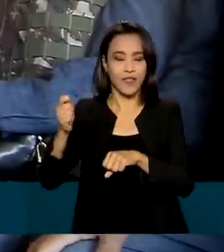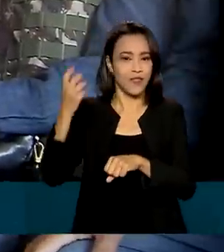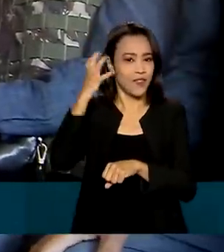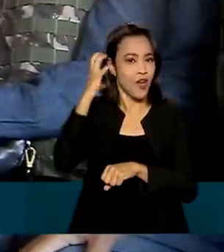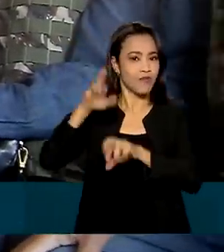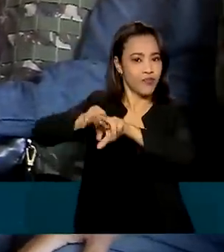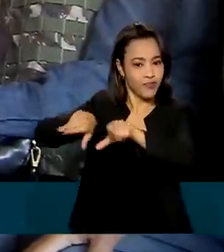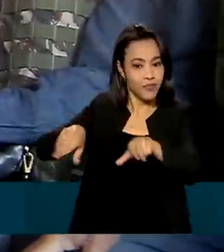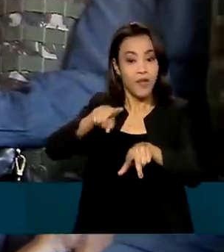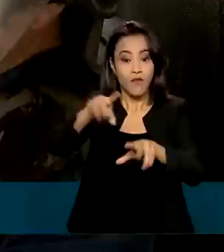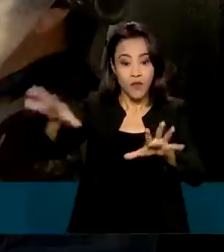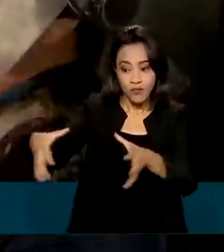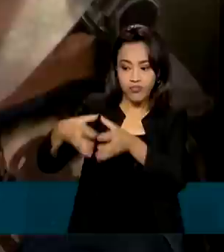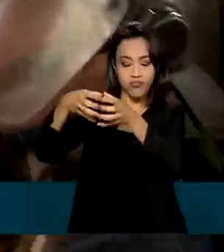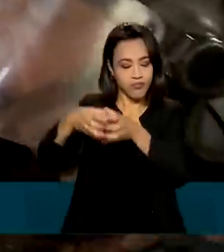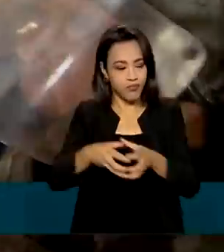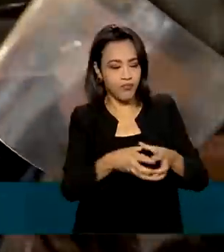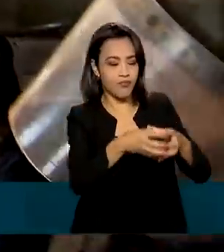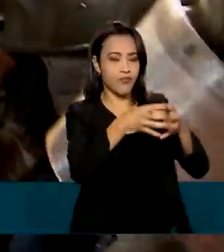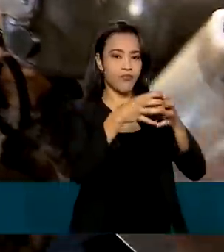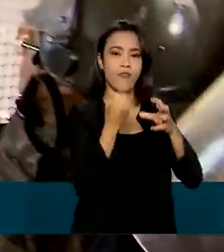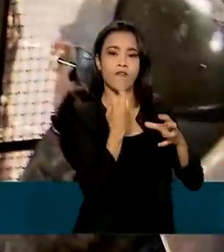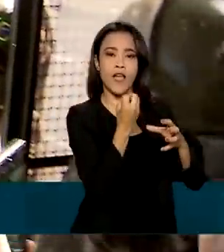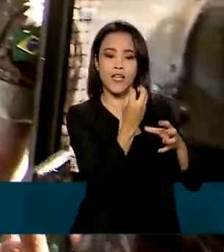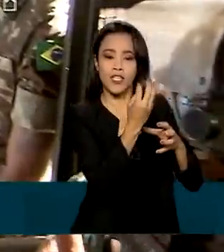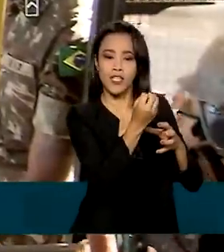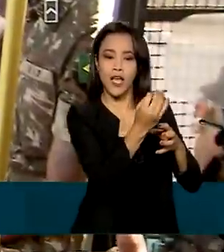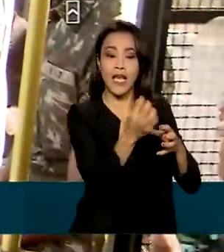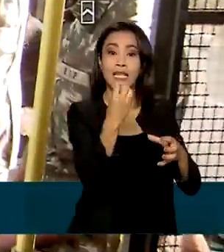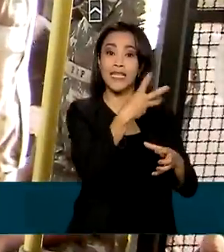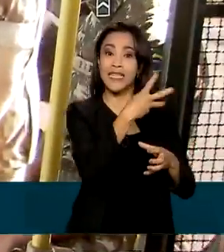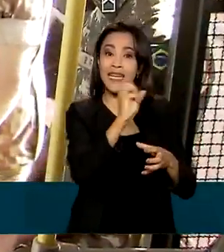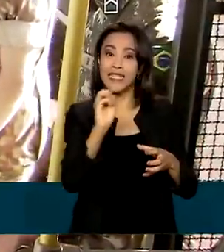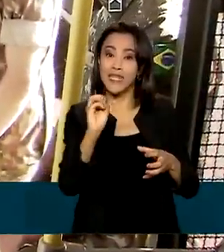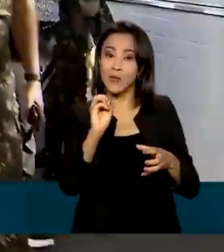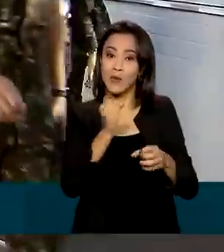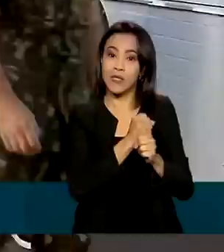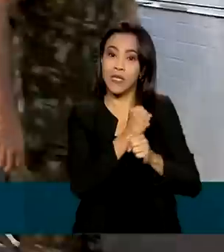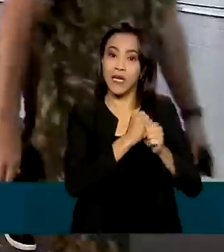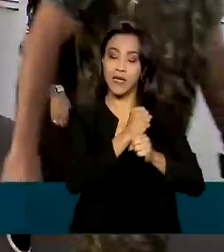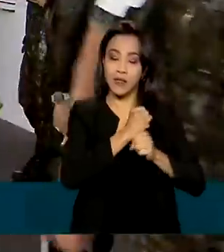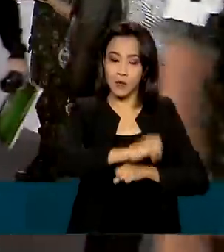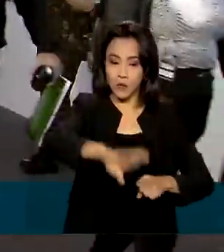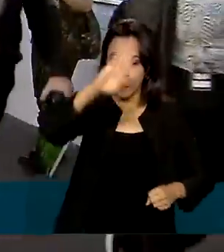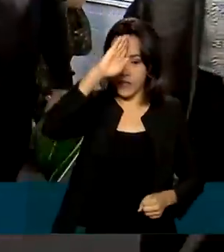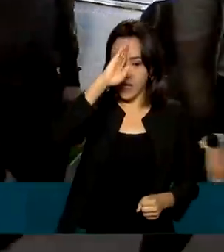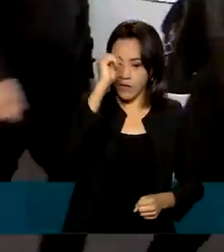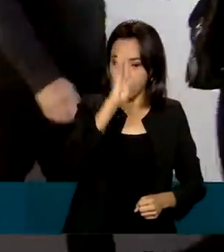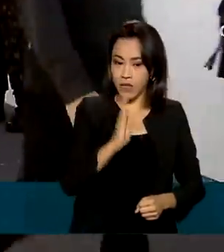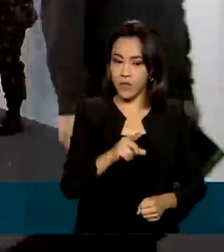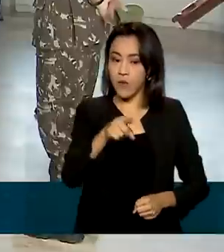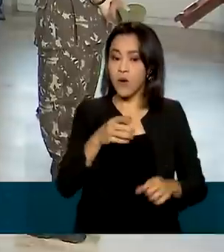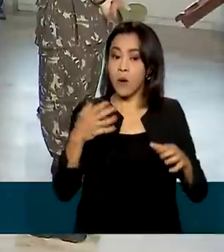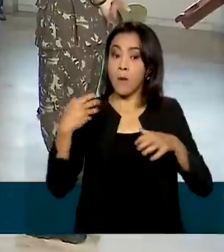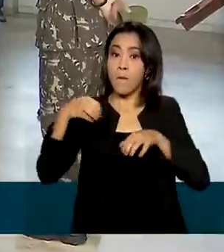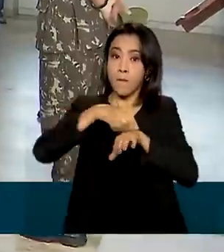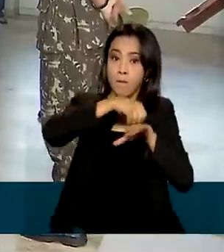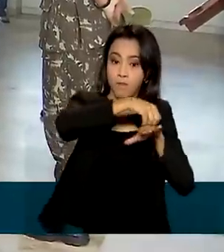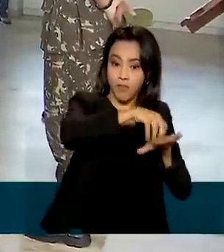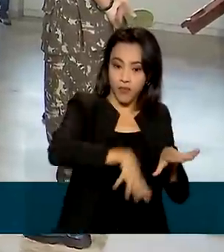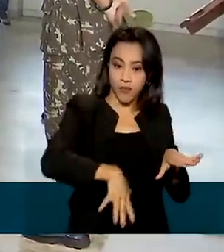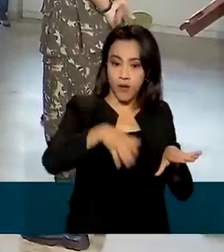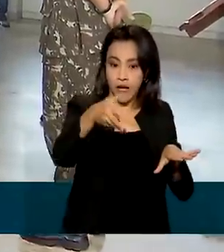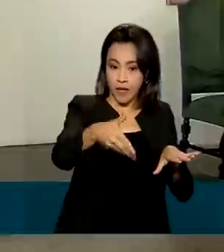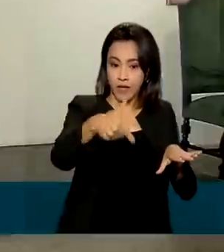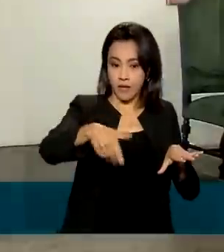para fazer uma viagem pelos 300 anos do Exército Brasileiro. A primeira parada foi no batalhão da Guarda